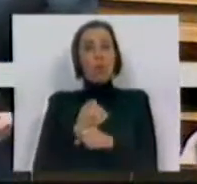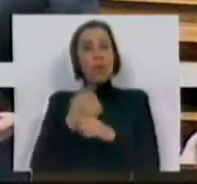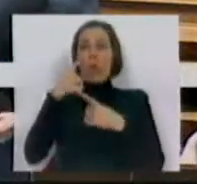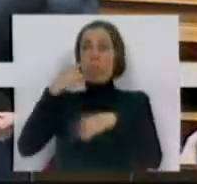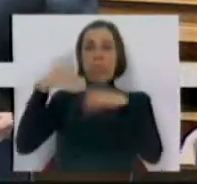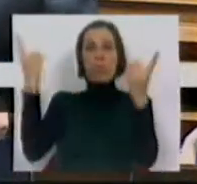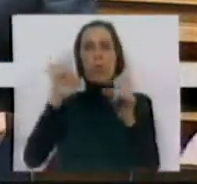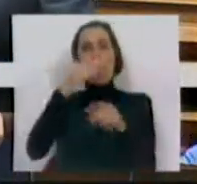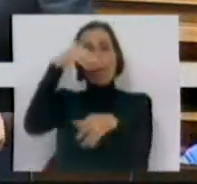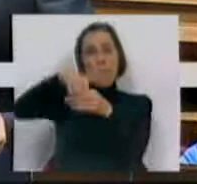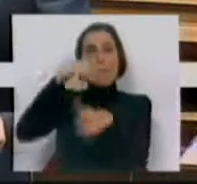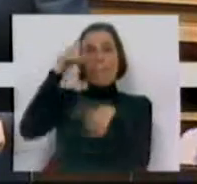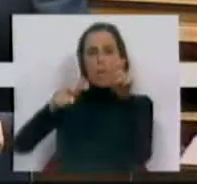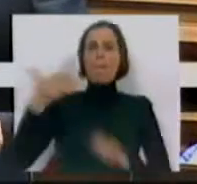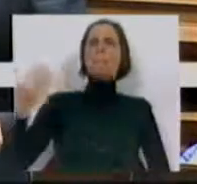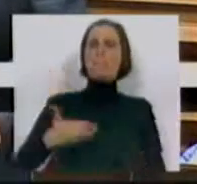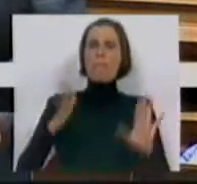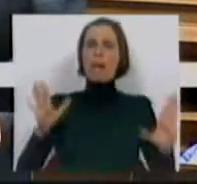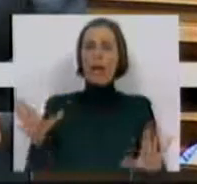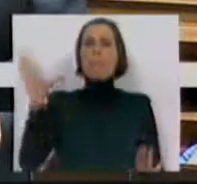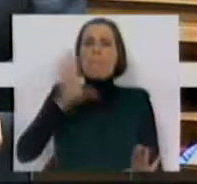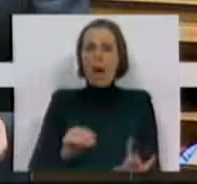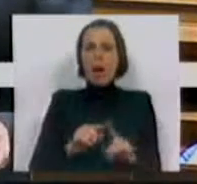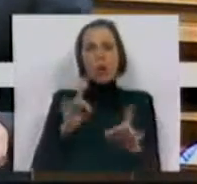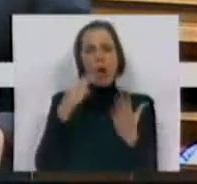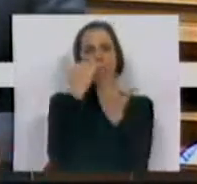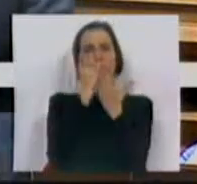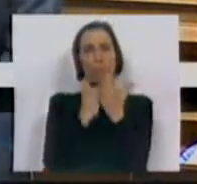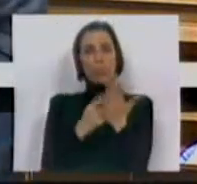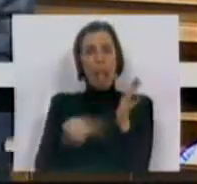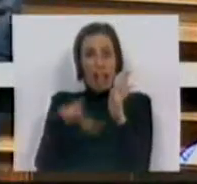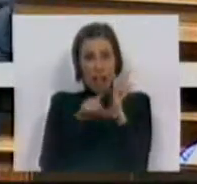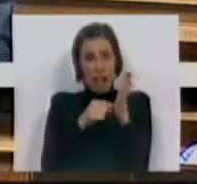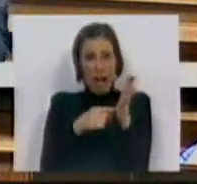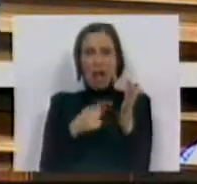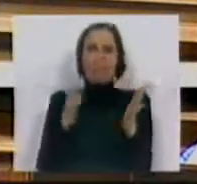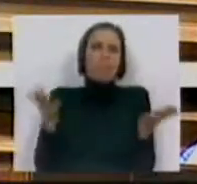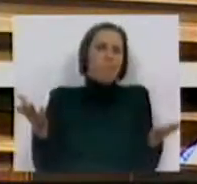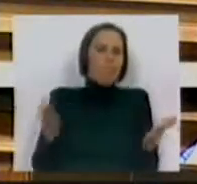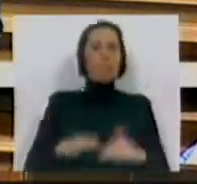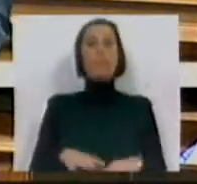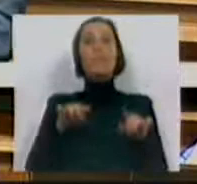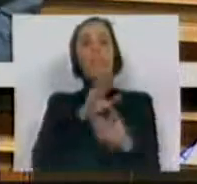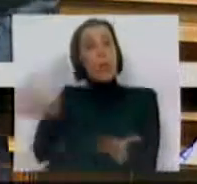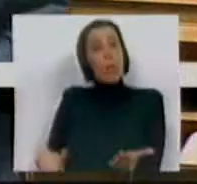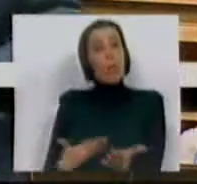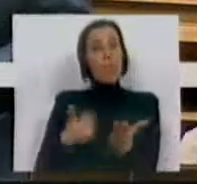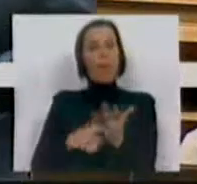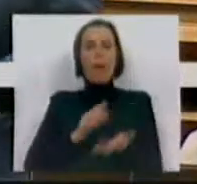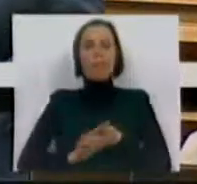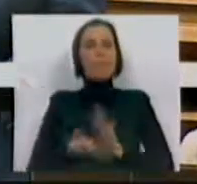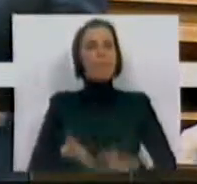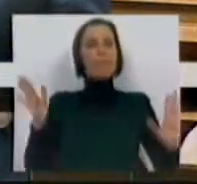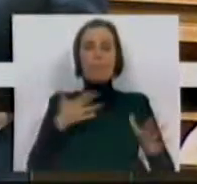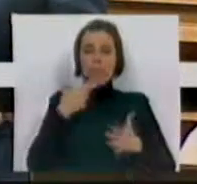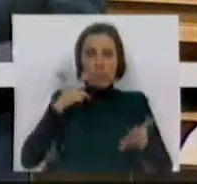público, os seus funcionários merecem-nos mais do que as considerações que esta lei transporta. Nesta proposta descarta-se